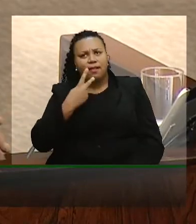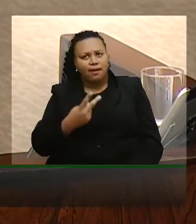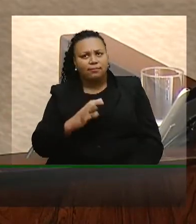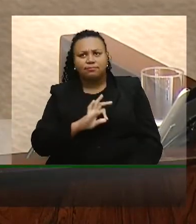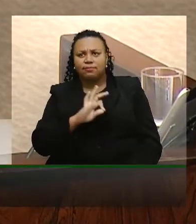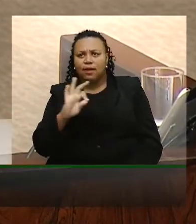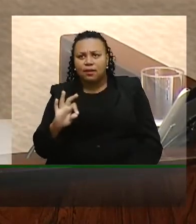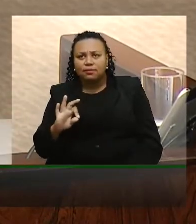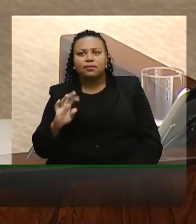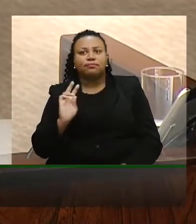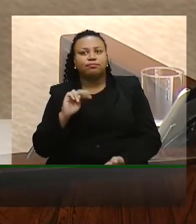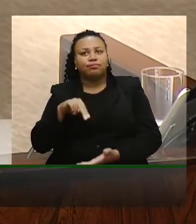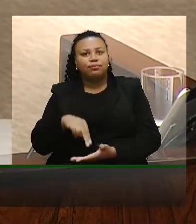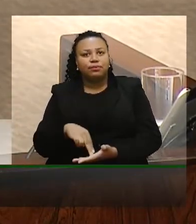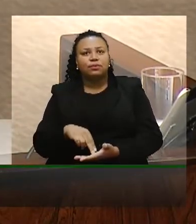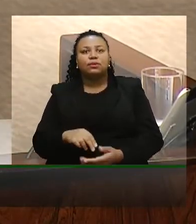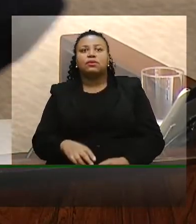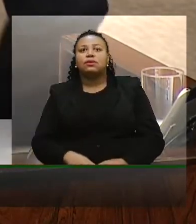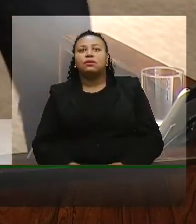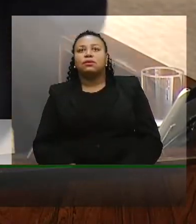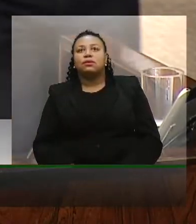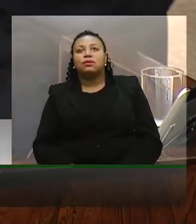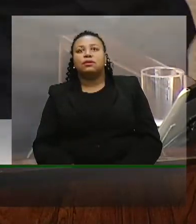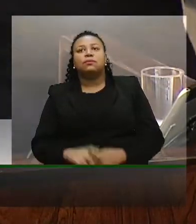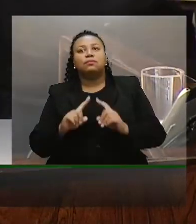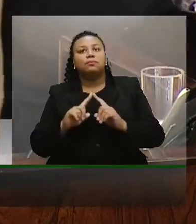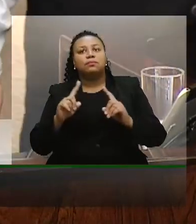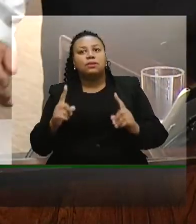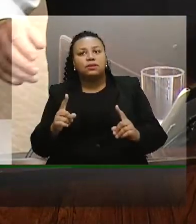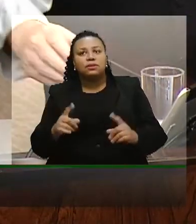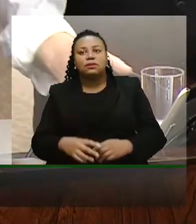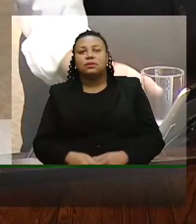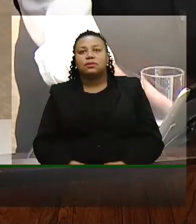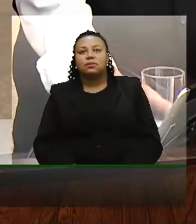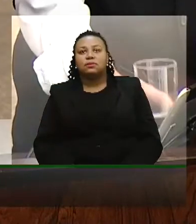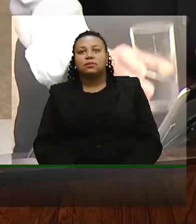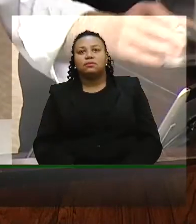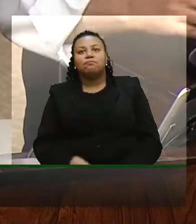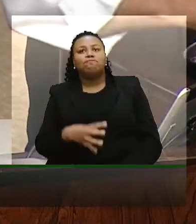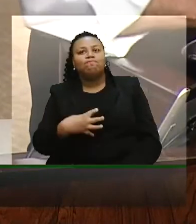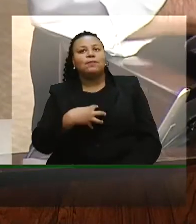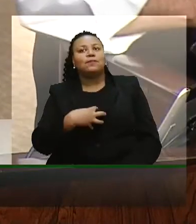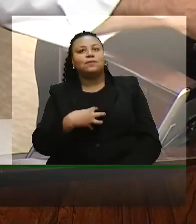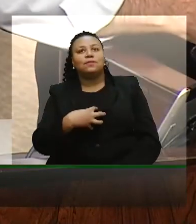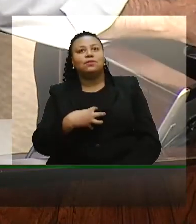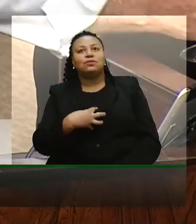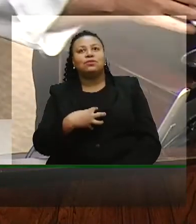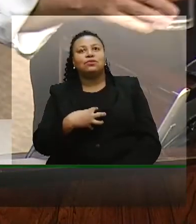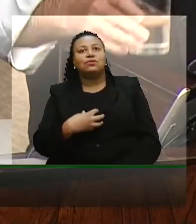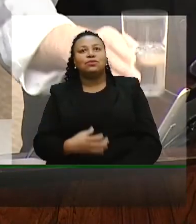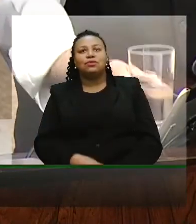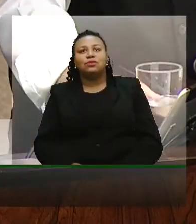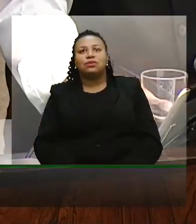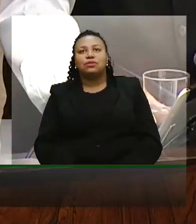nessa tribuna mas me senti de uma certa forma